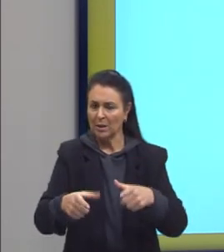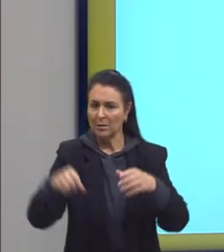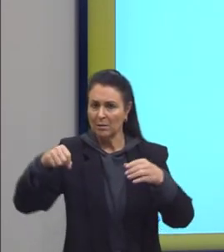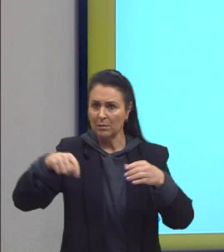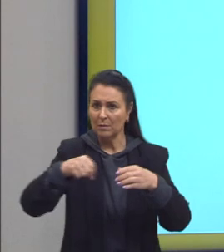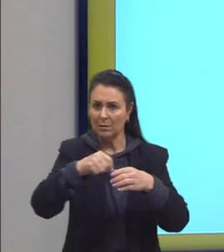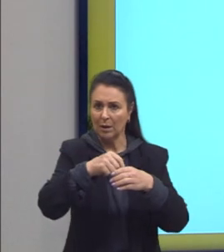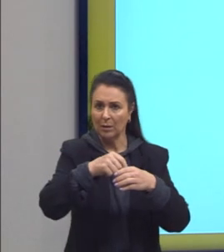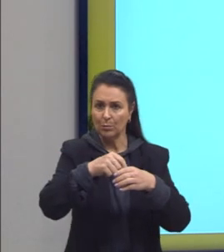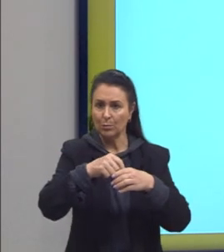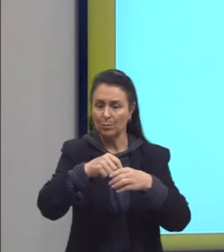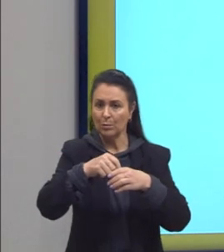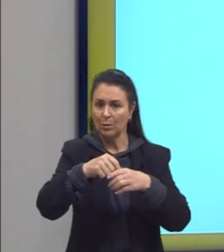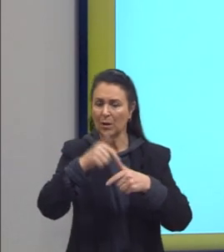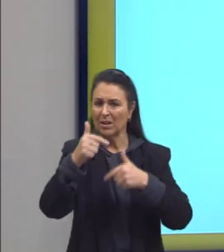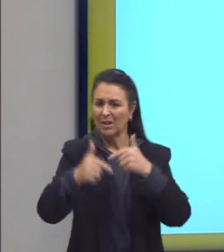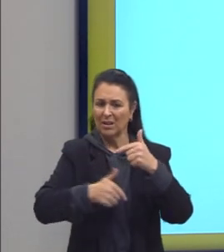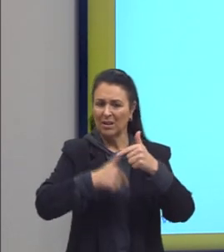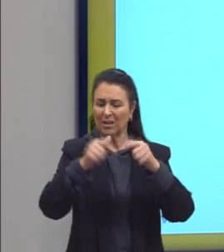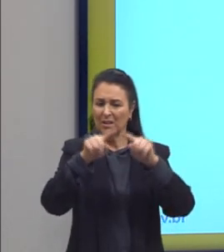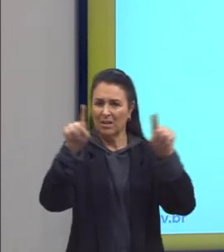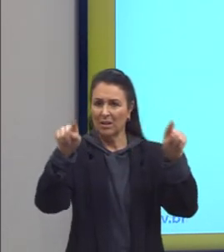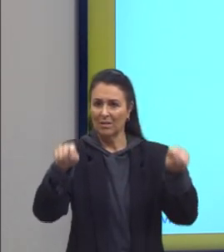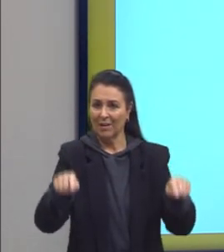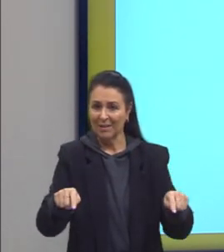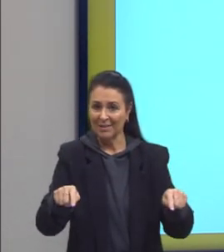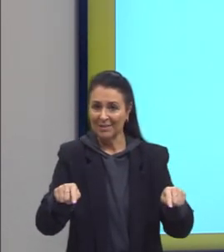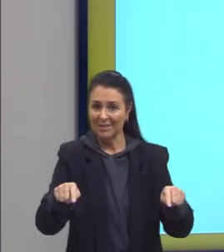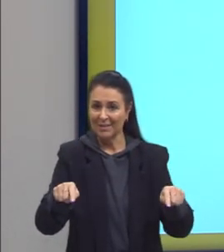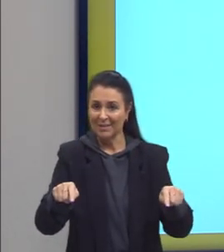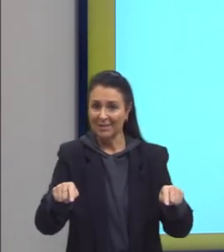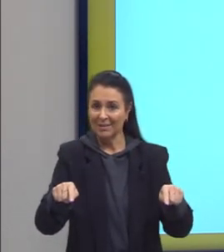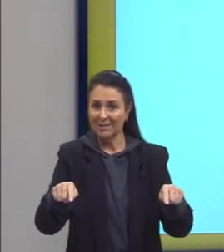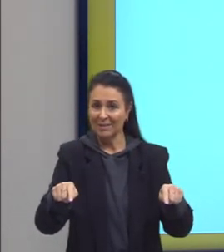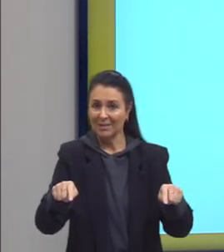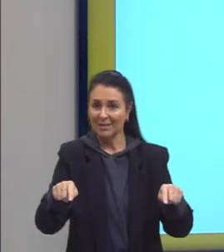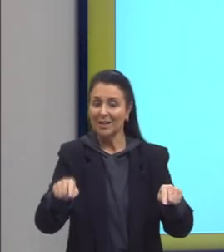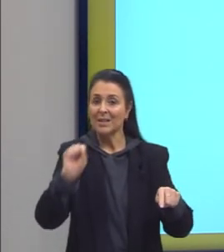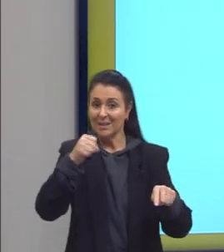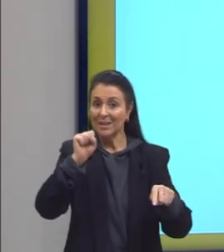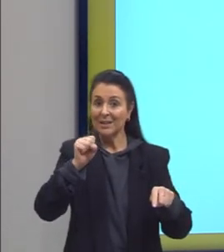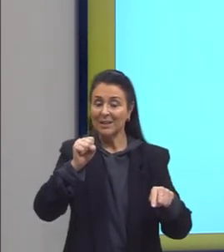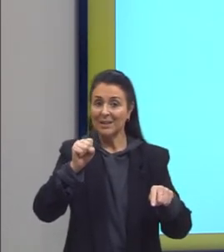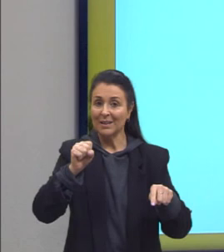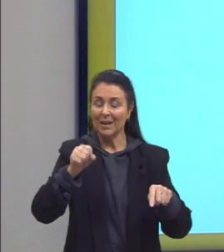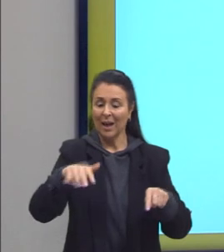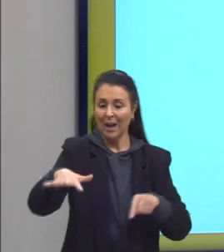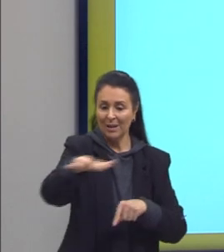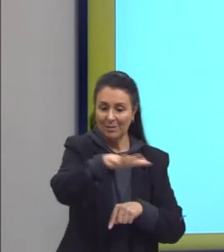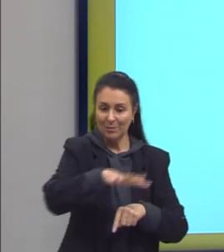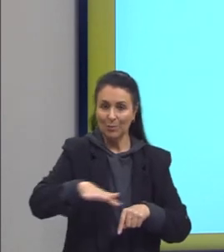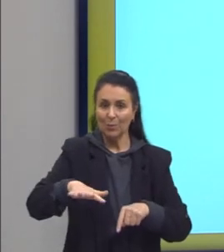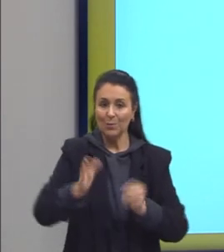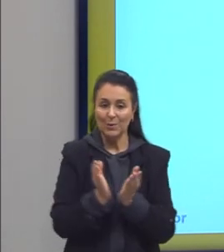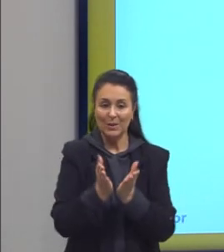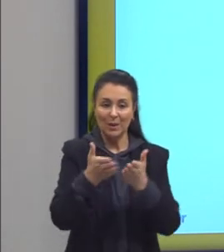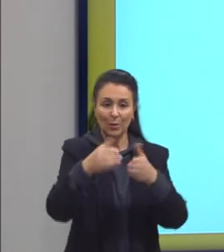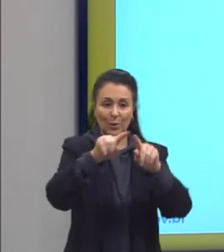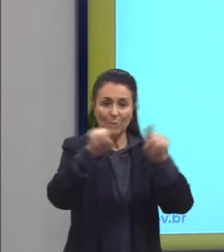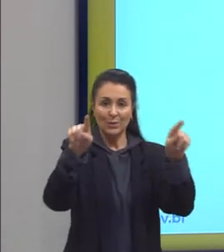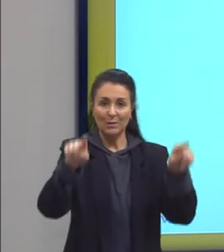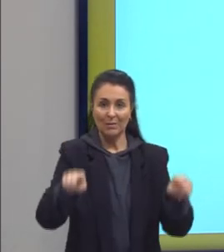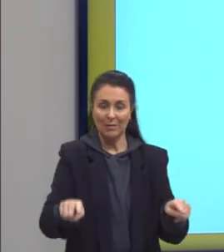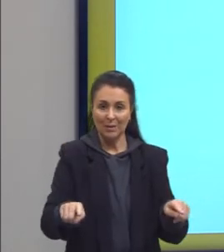B, setor de serviços? Sim, ó, setor de serviços. Tá, gurizada? Então o setor de serviços, nem vamos ver os restos, né?